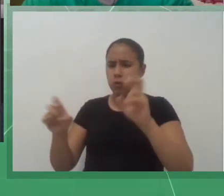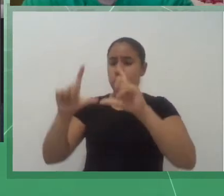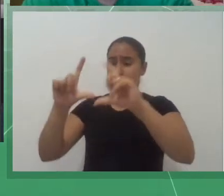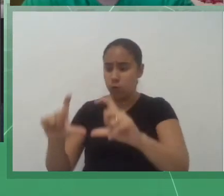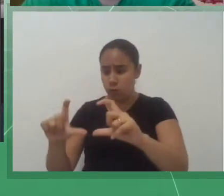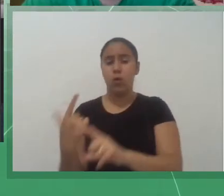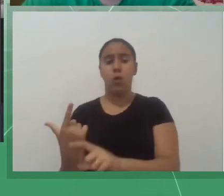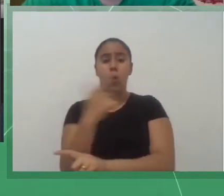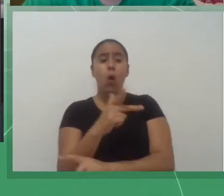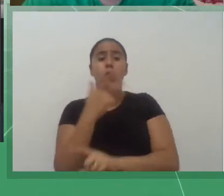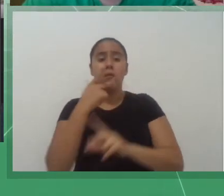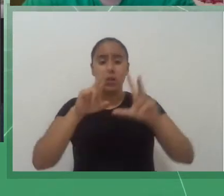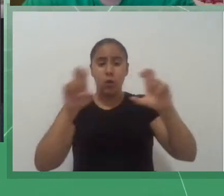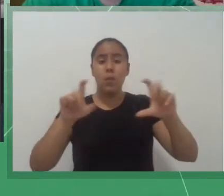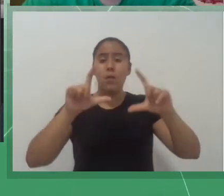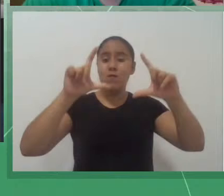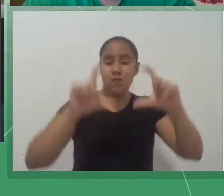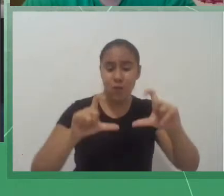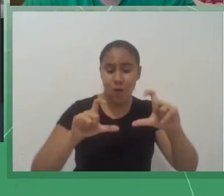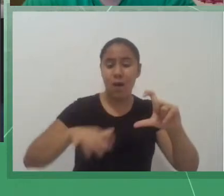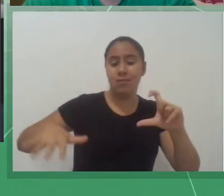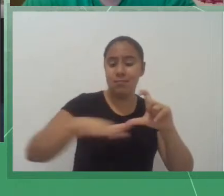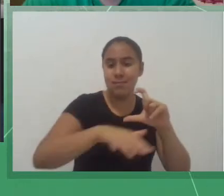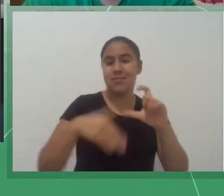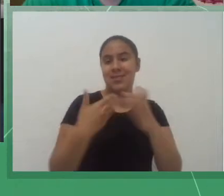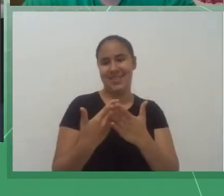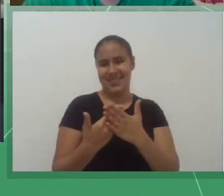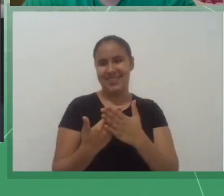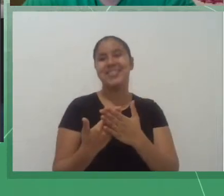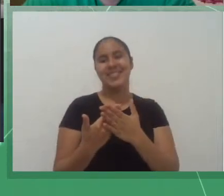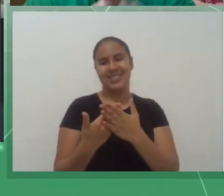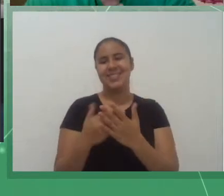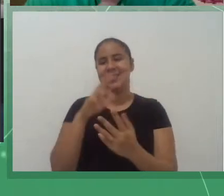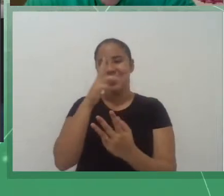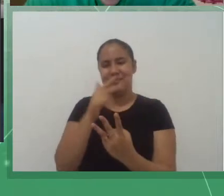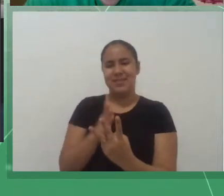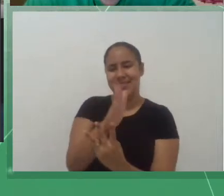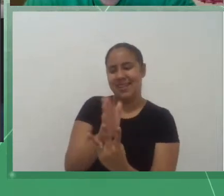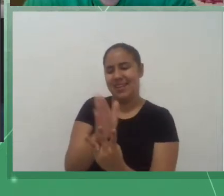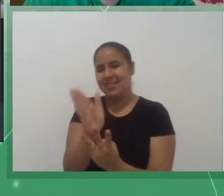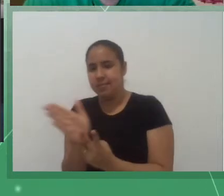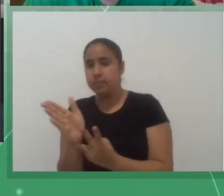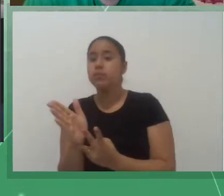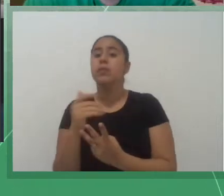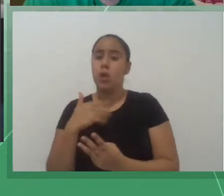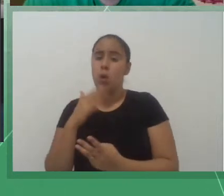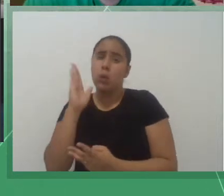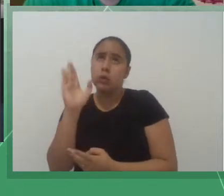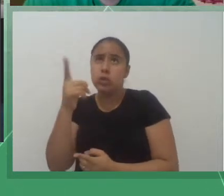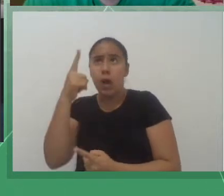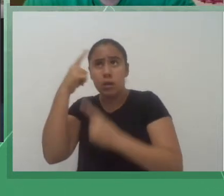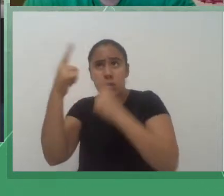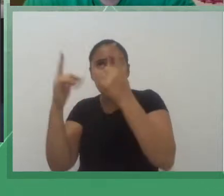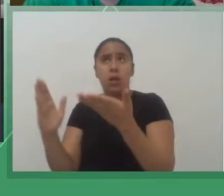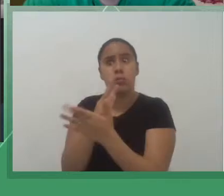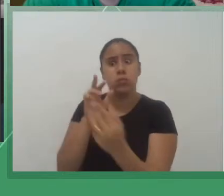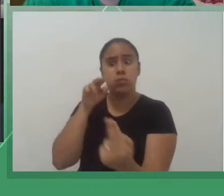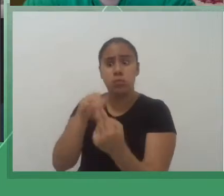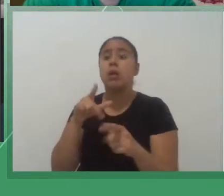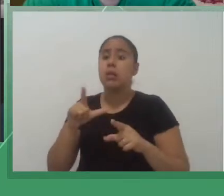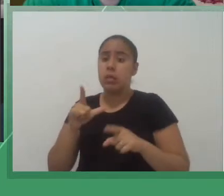no ensino então eu já tenho ali como eu disse está em desenvolvimento mas eu já tenho algumas referências tá